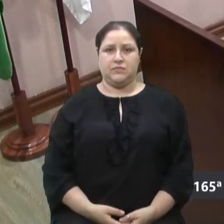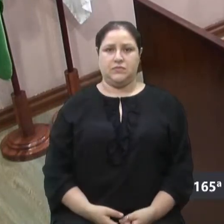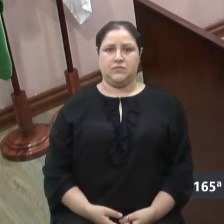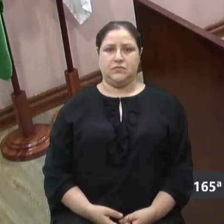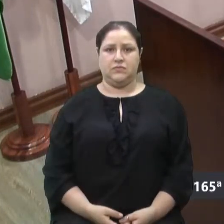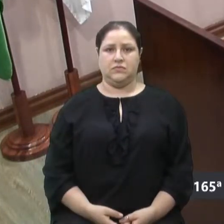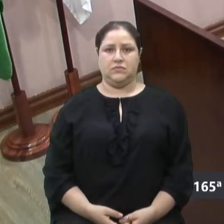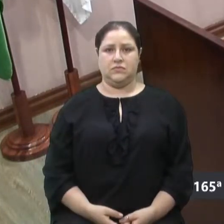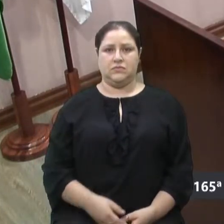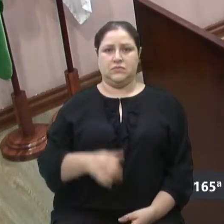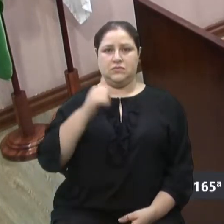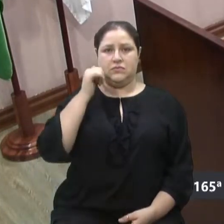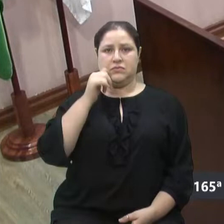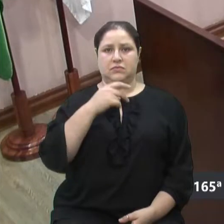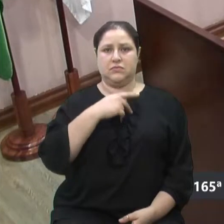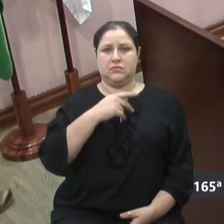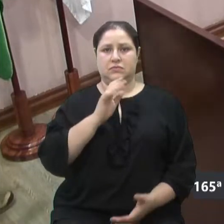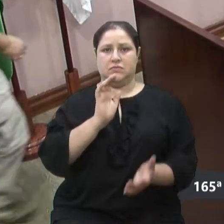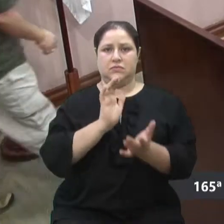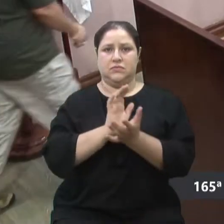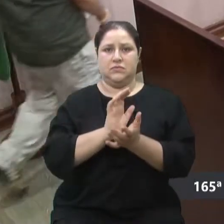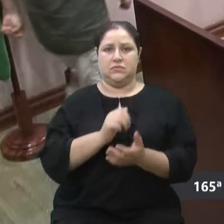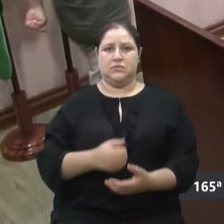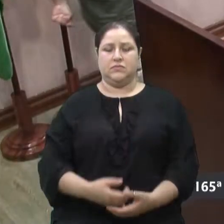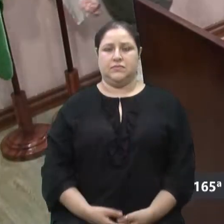Senhora Presidente, nobres colegas,